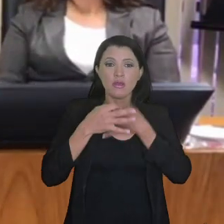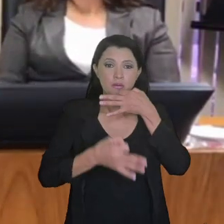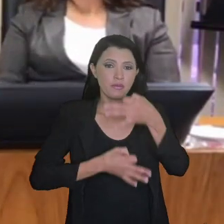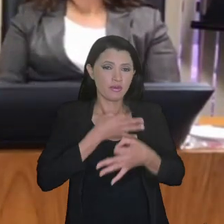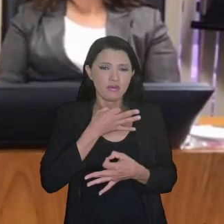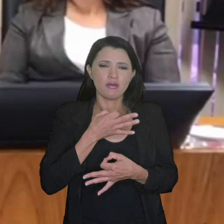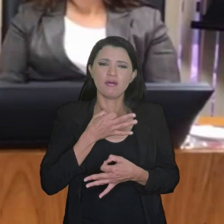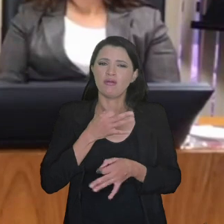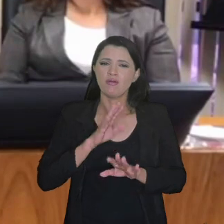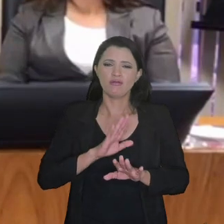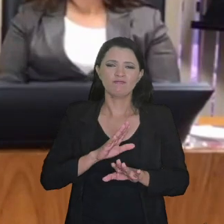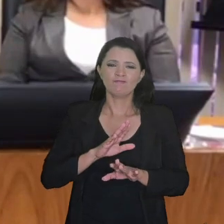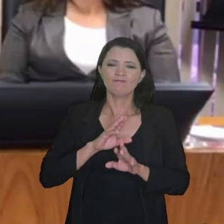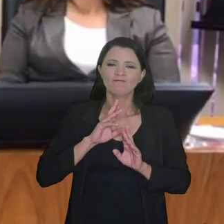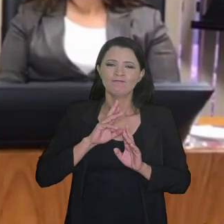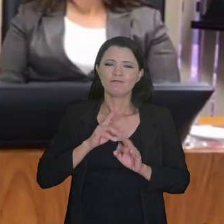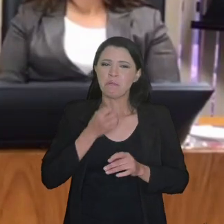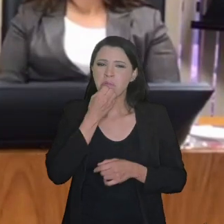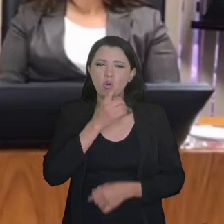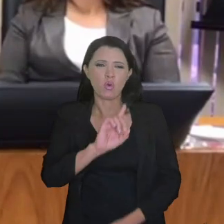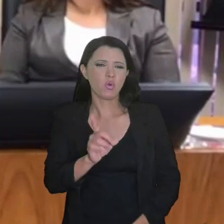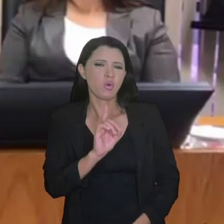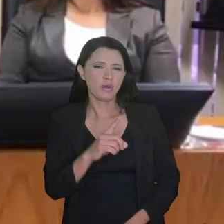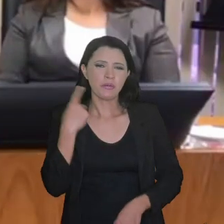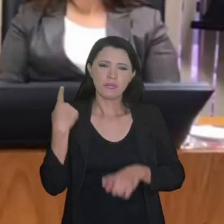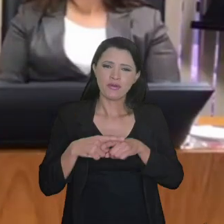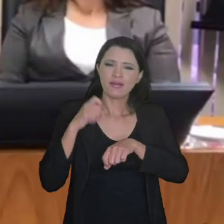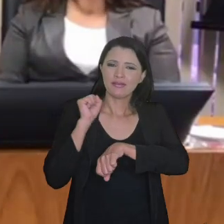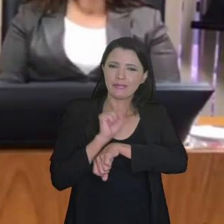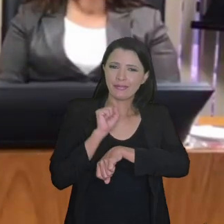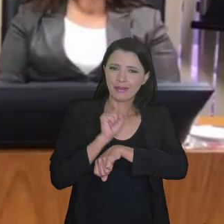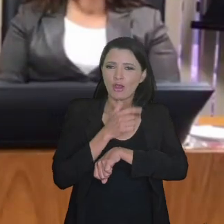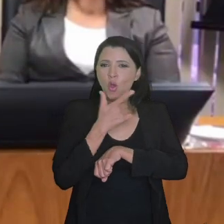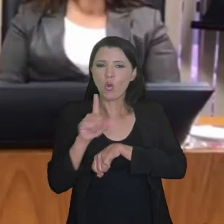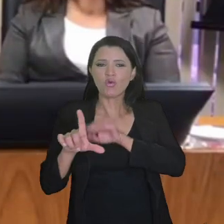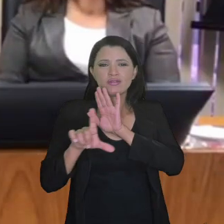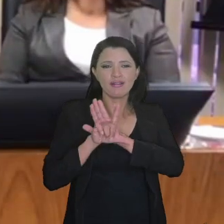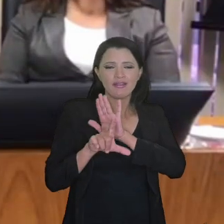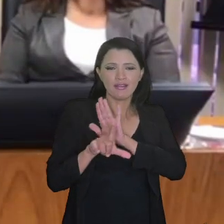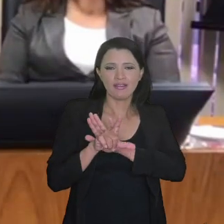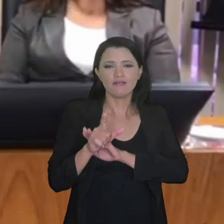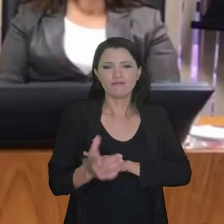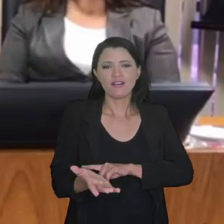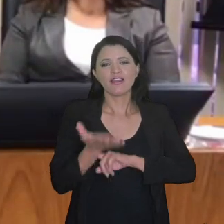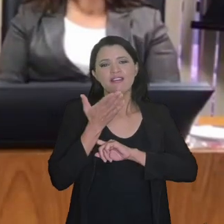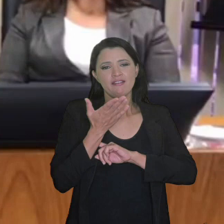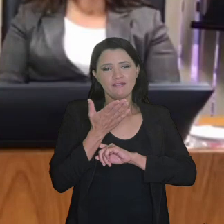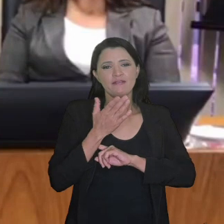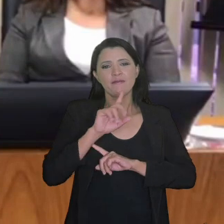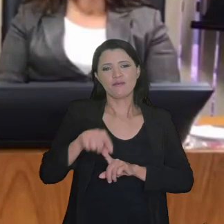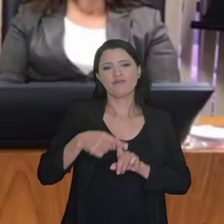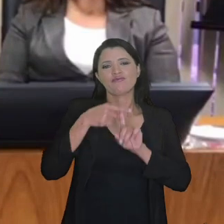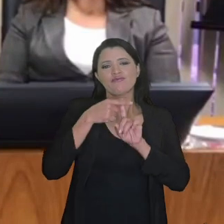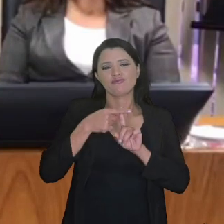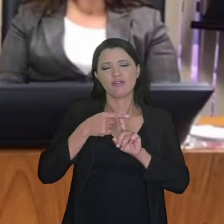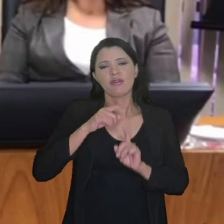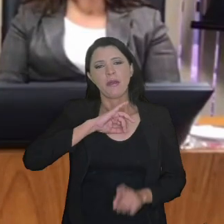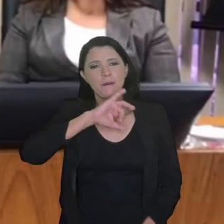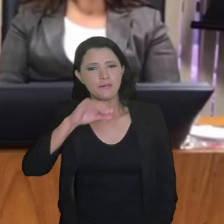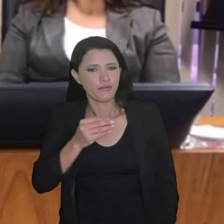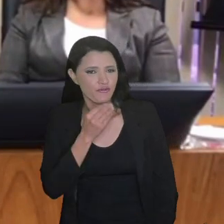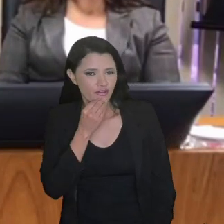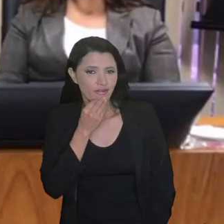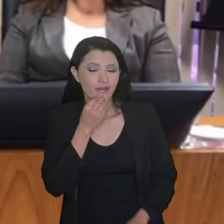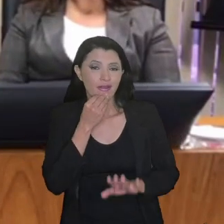país que, na minha opinião, não é boa, porque sempre se espera que vai vir alguma lei que de alguma forma beneficie.